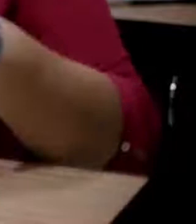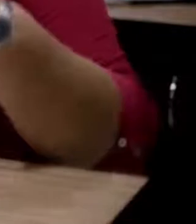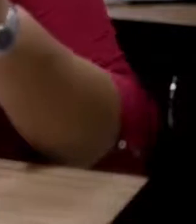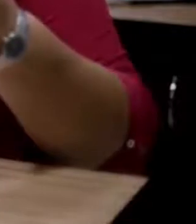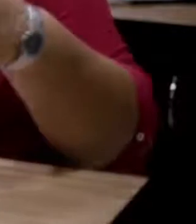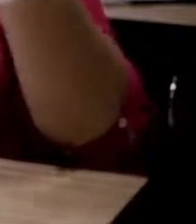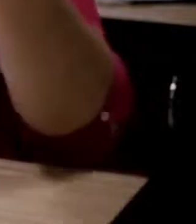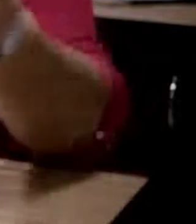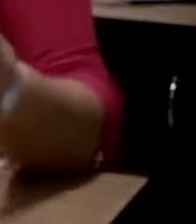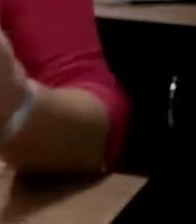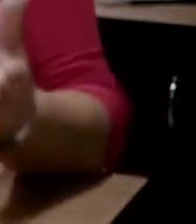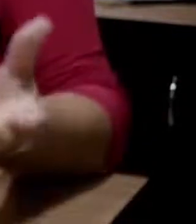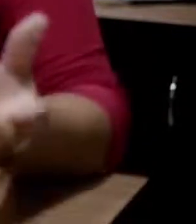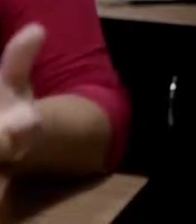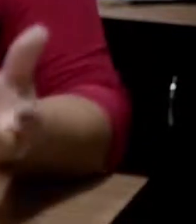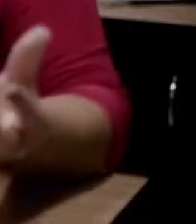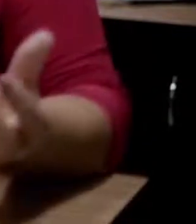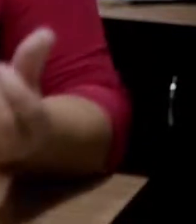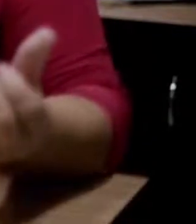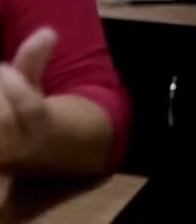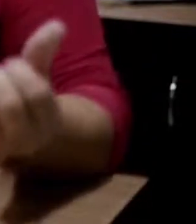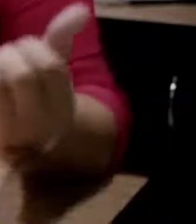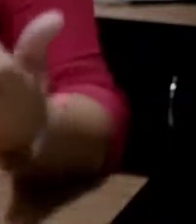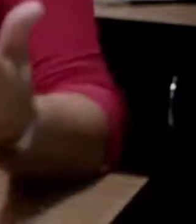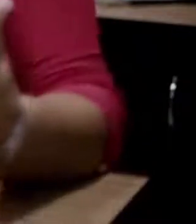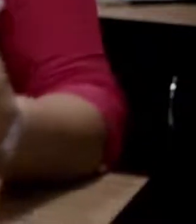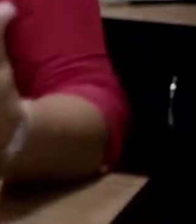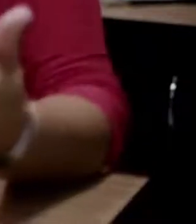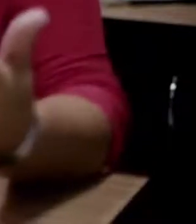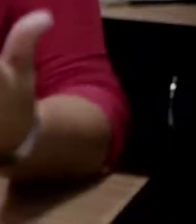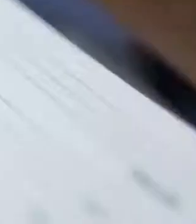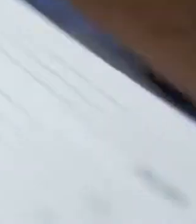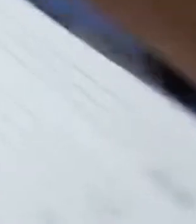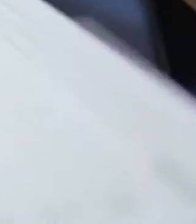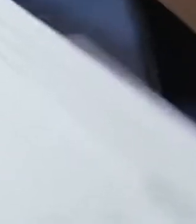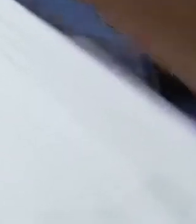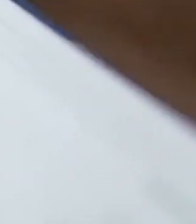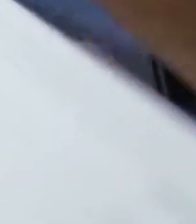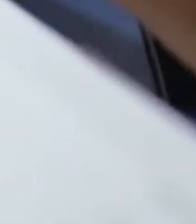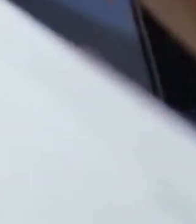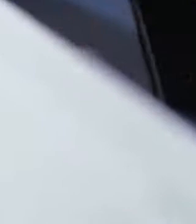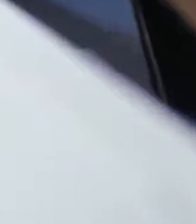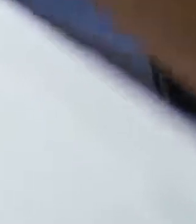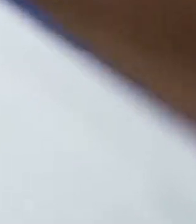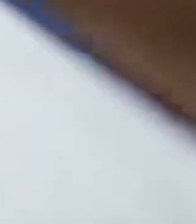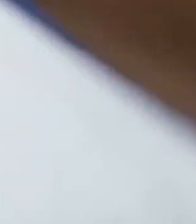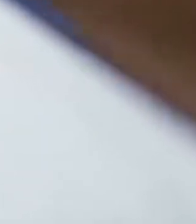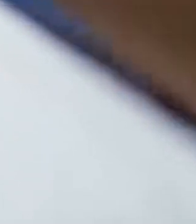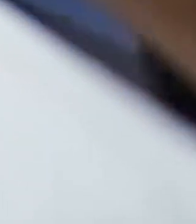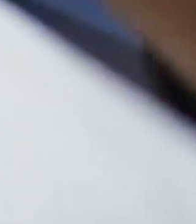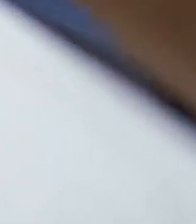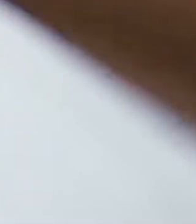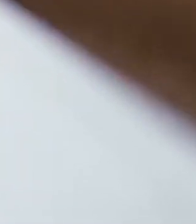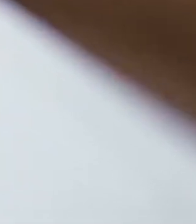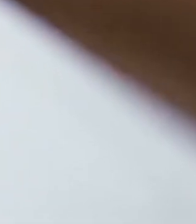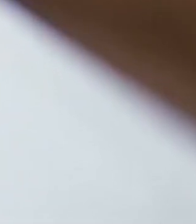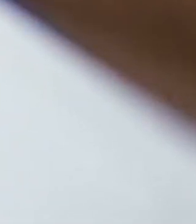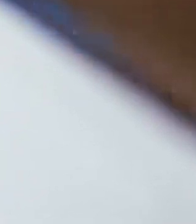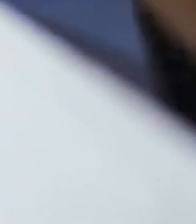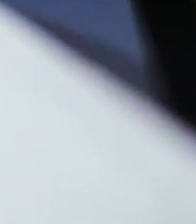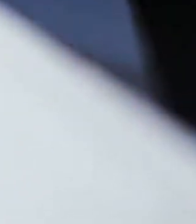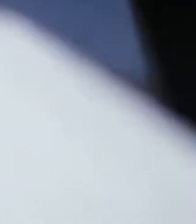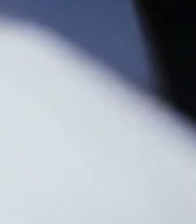me daria uma condição social que eu não tinha. Eu fiz vestibular para filosofia, fiz